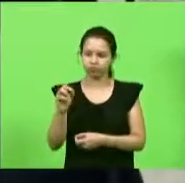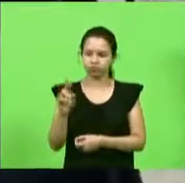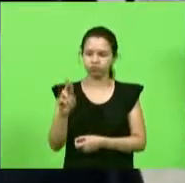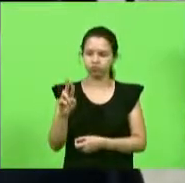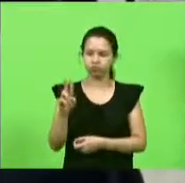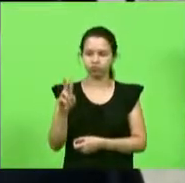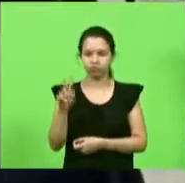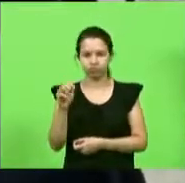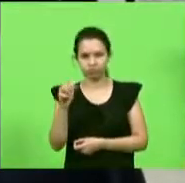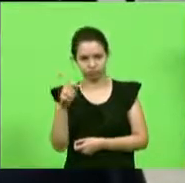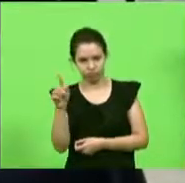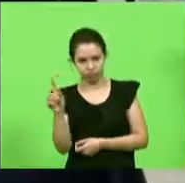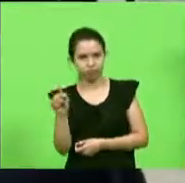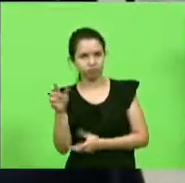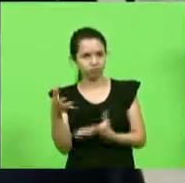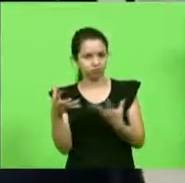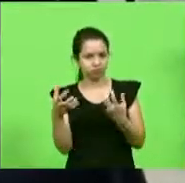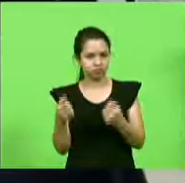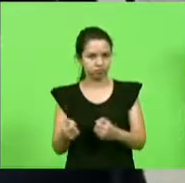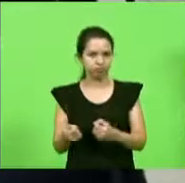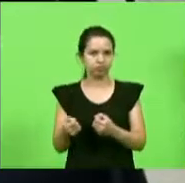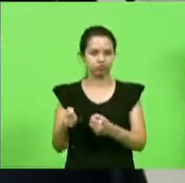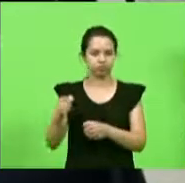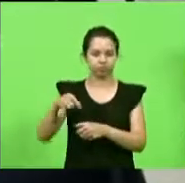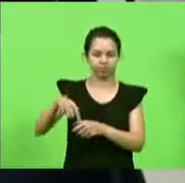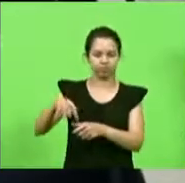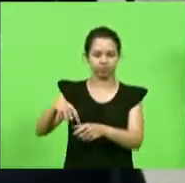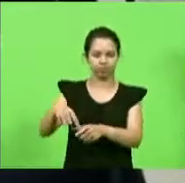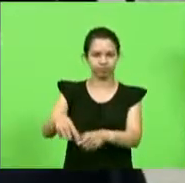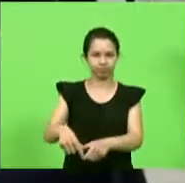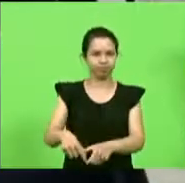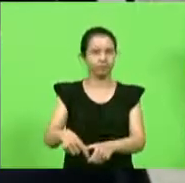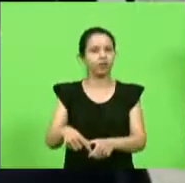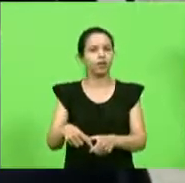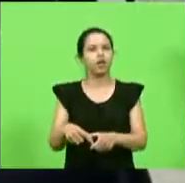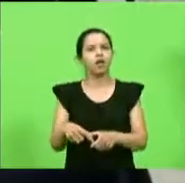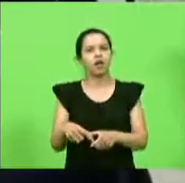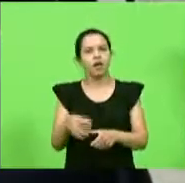assumir plantações de café café diferenciado